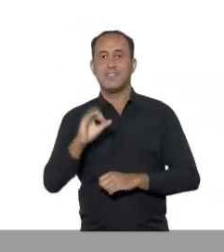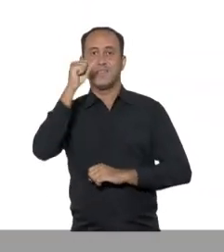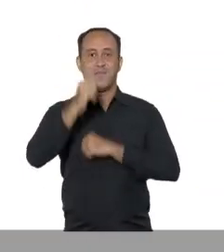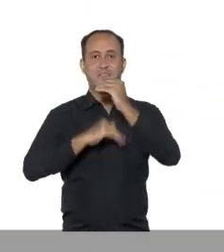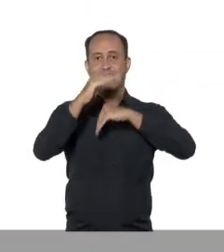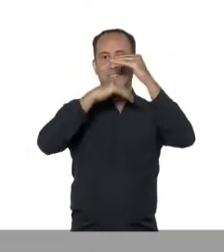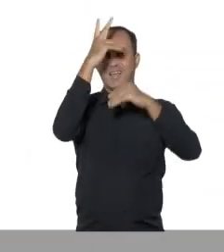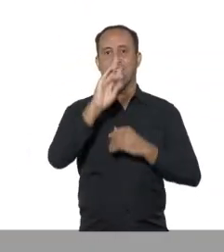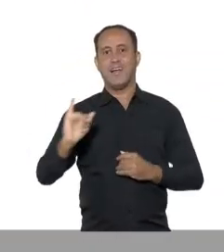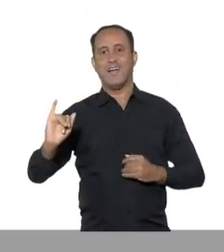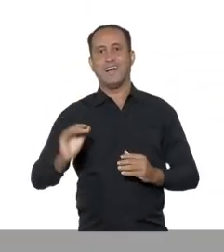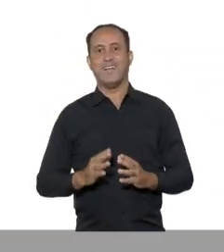Vai Sergipe, avança! Avança gente.